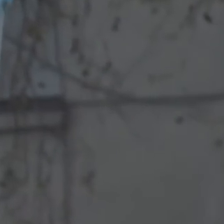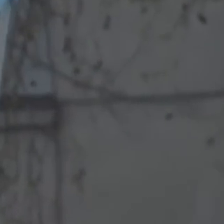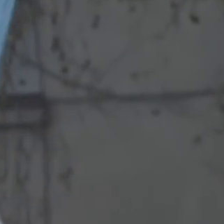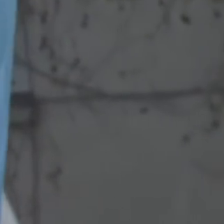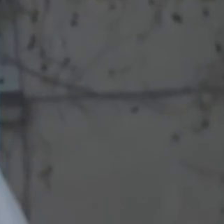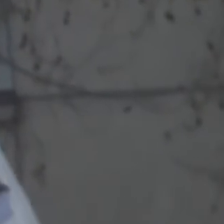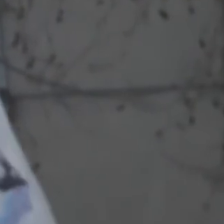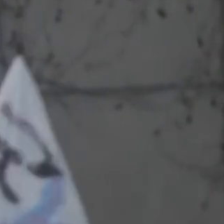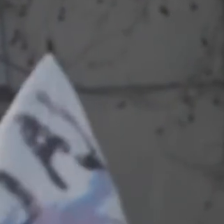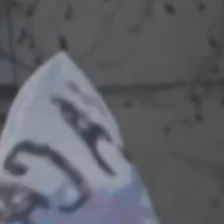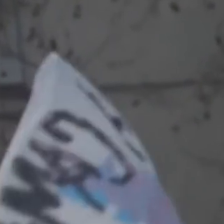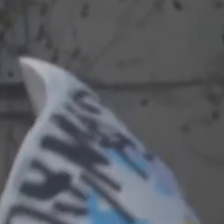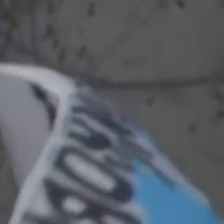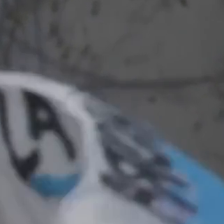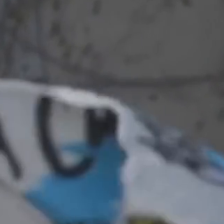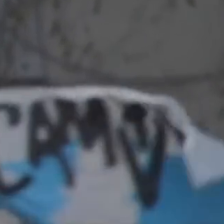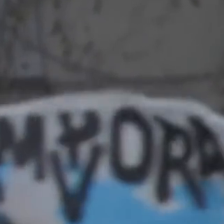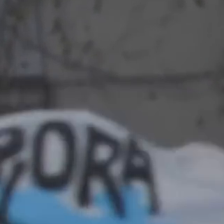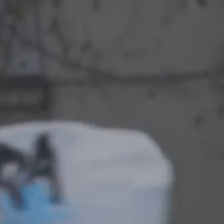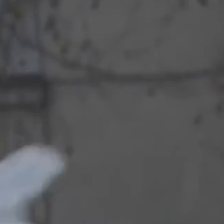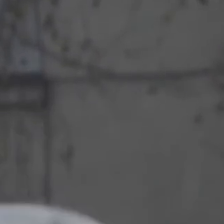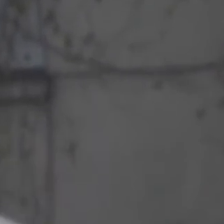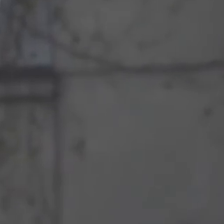enfrenta cinco processos judiciais.